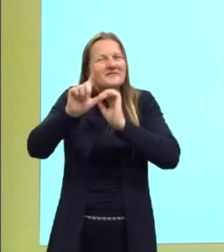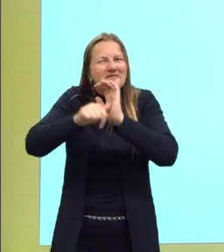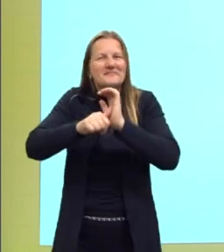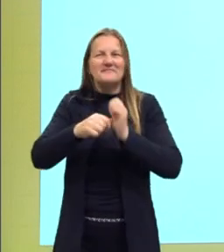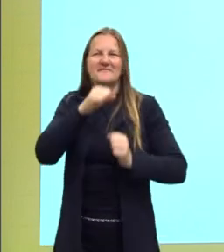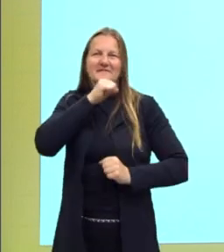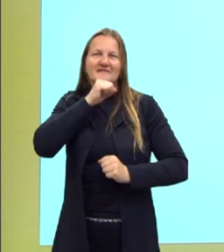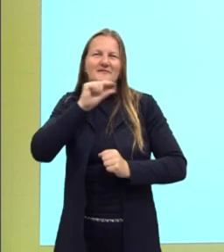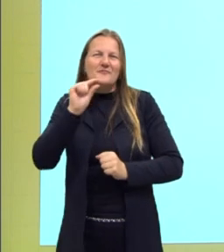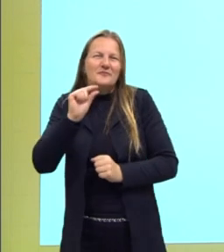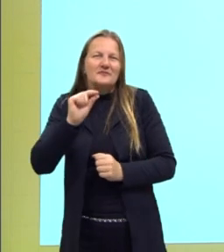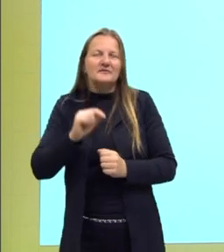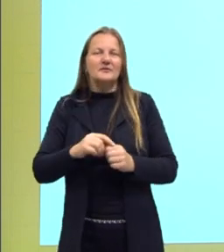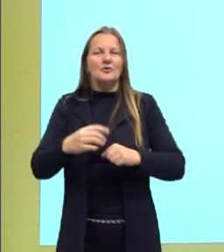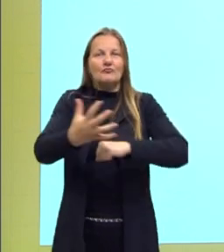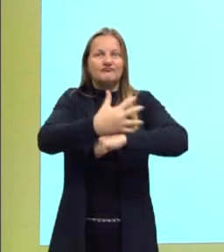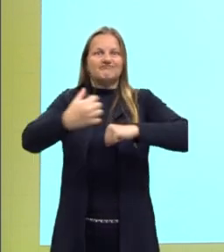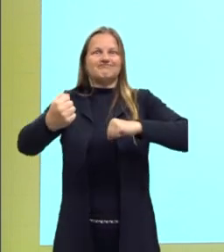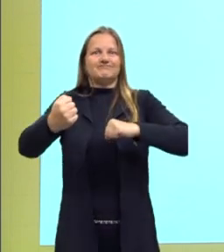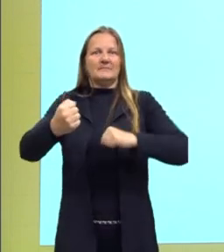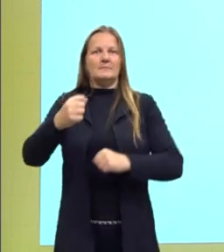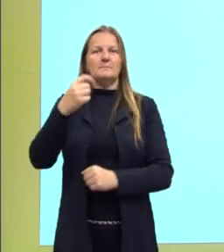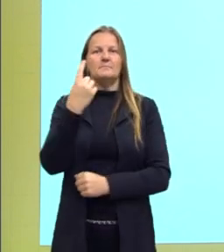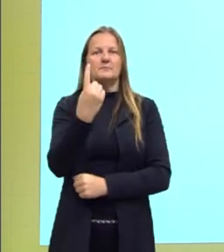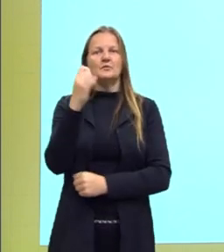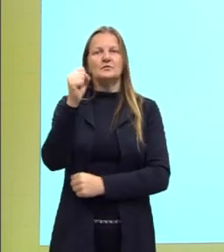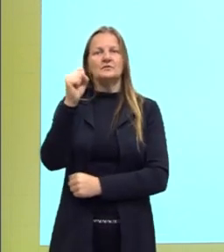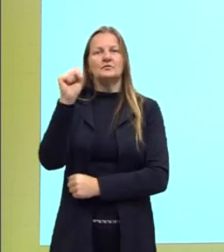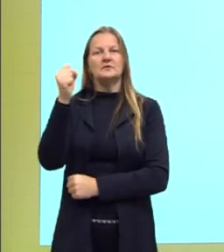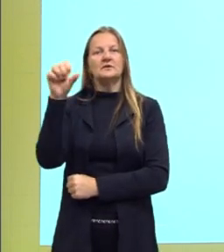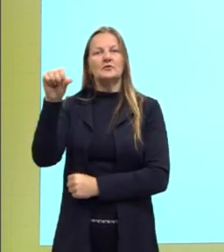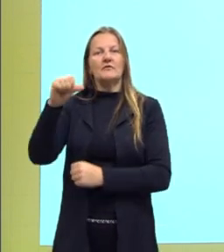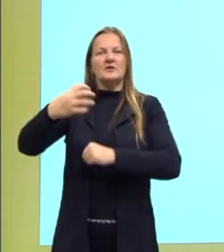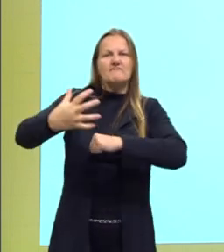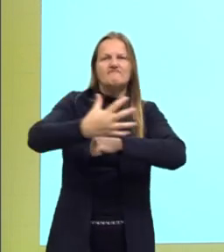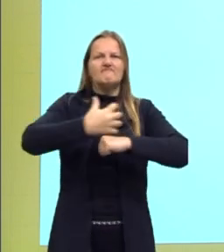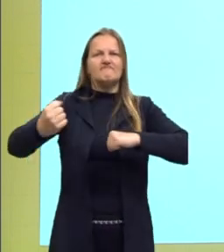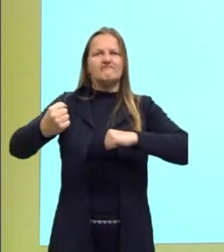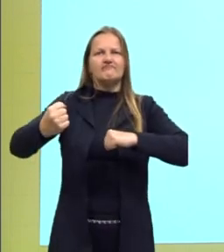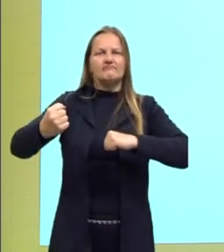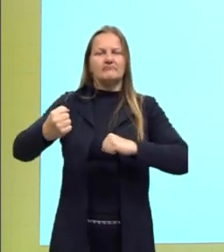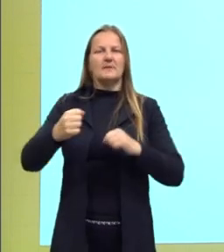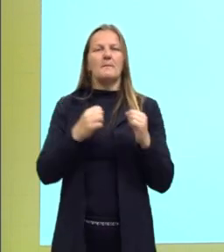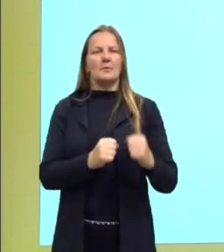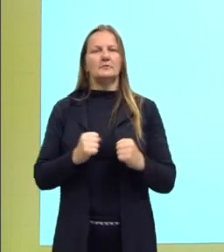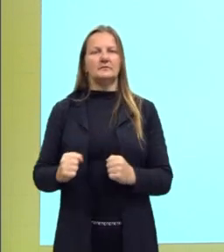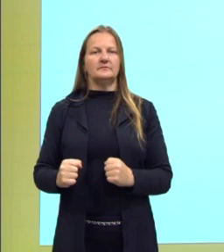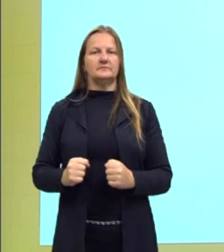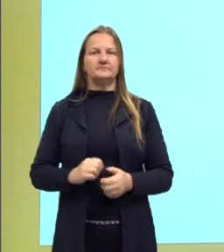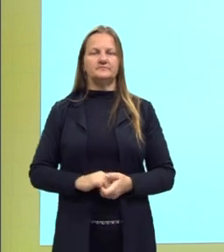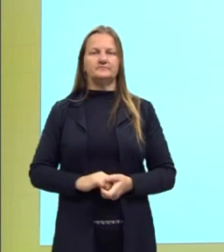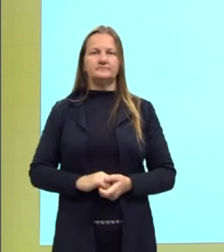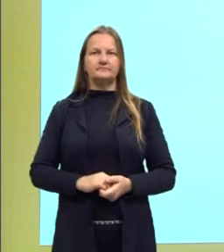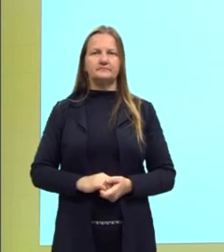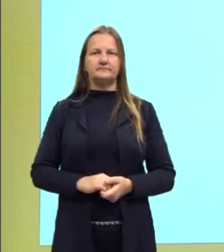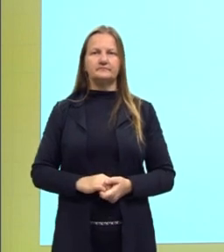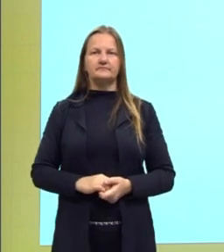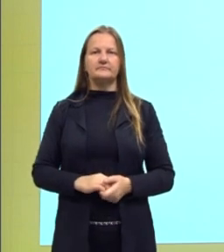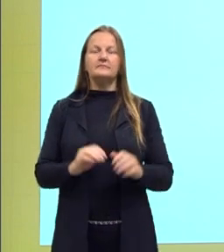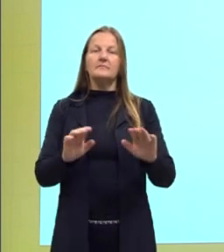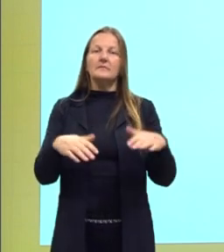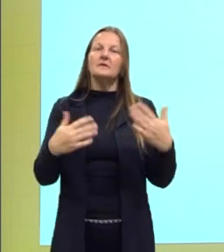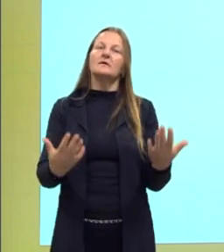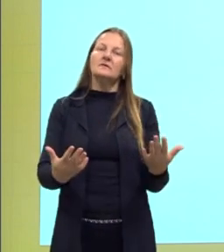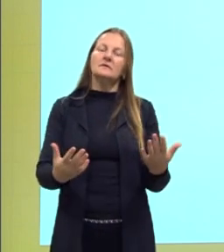mais velho, depois do golpe, depois de 1889, quando ele é tirado do poder. Então,